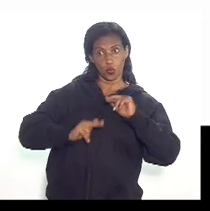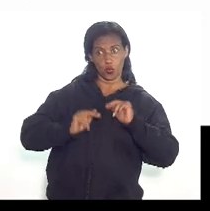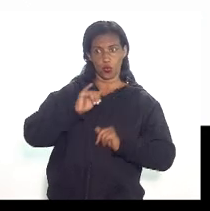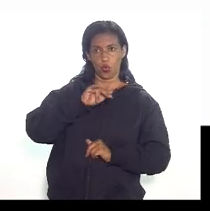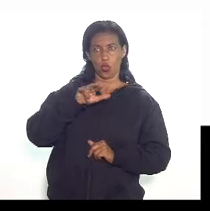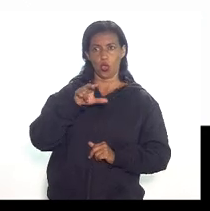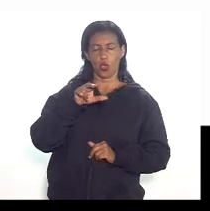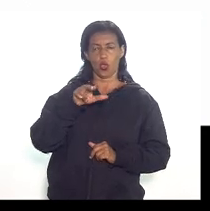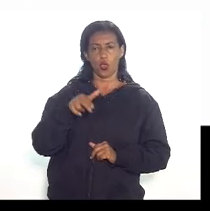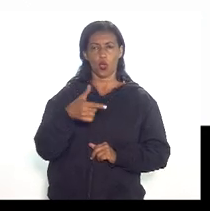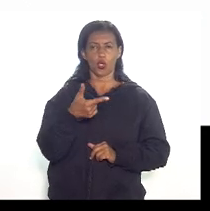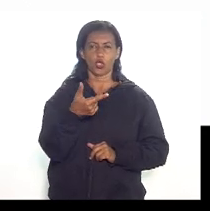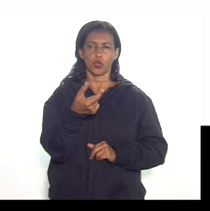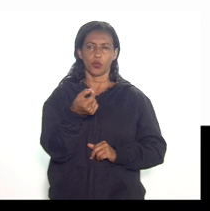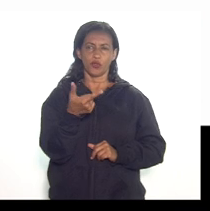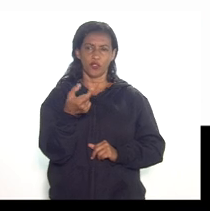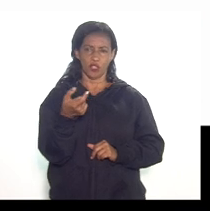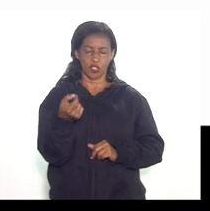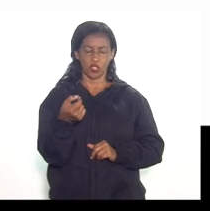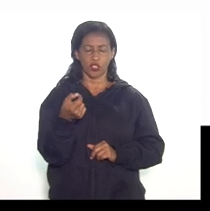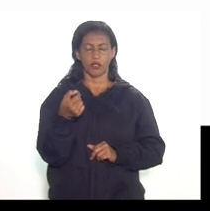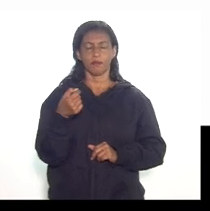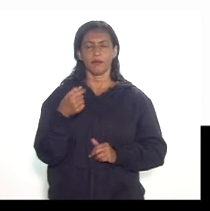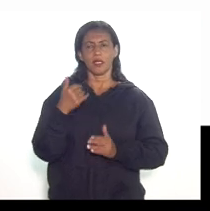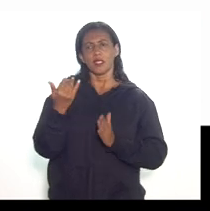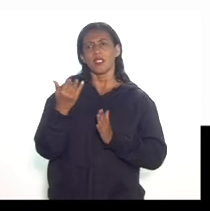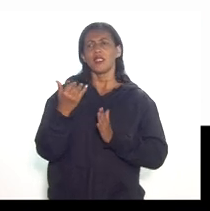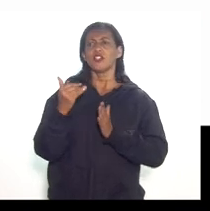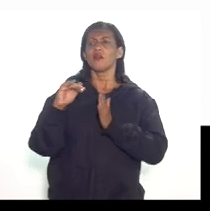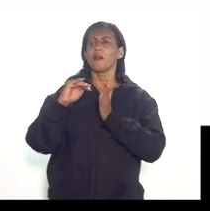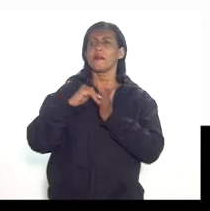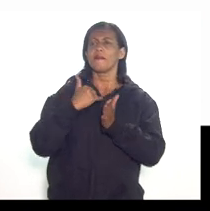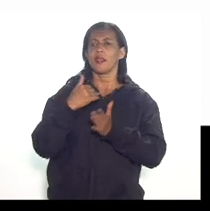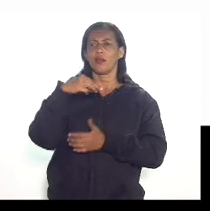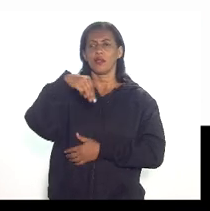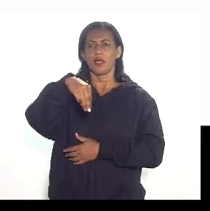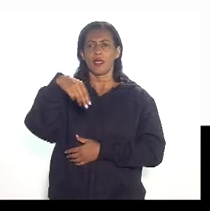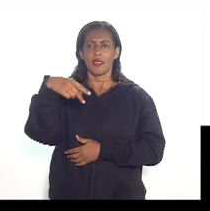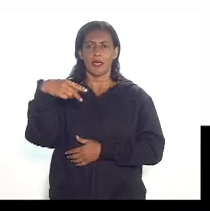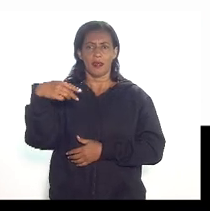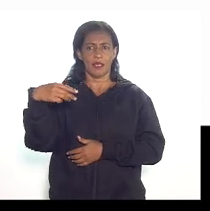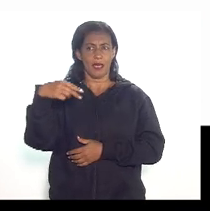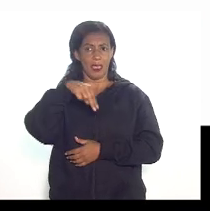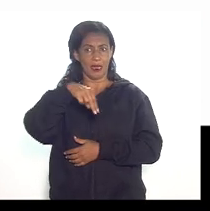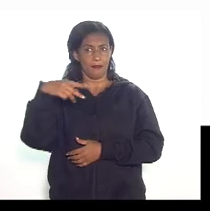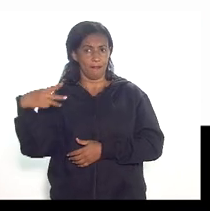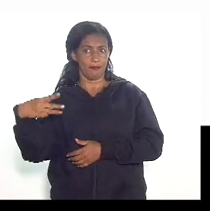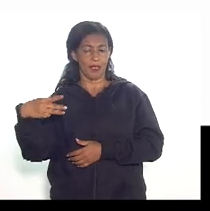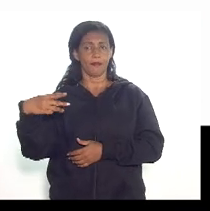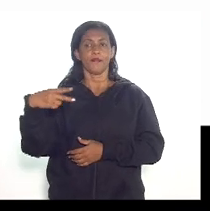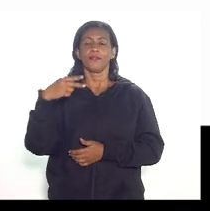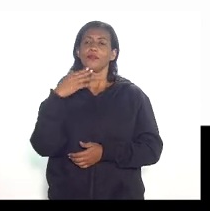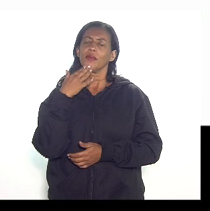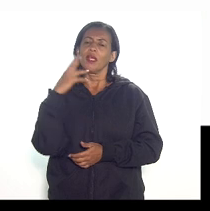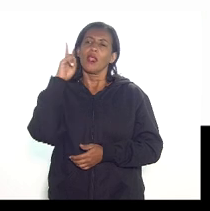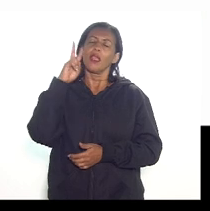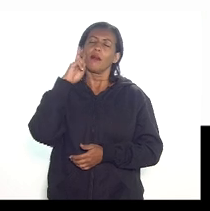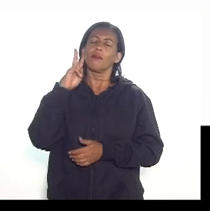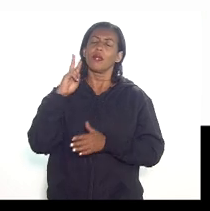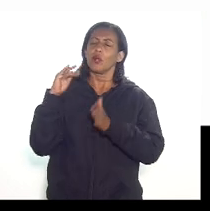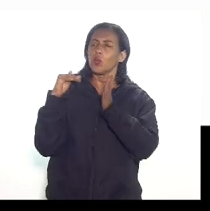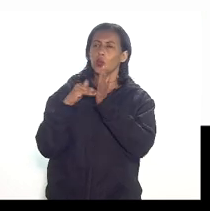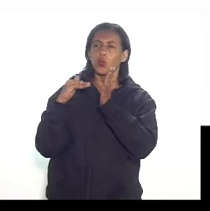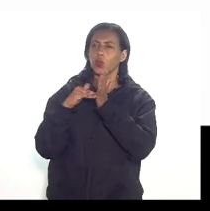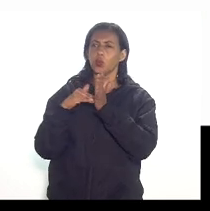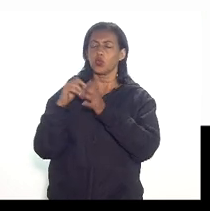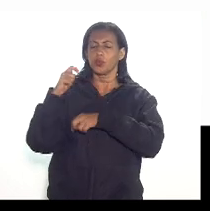e aí nós recebemos o e-mail da ANP pedindo para lembrando a últimos momentos ali